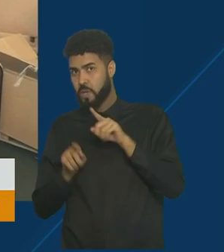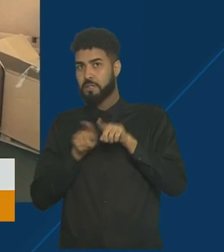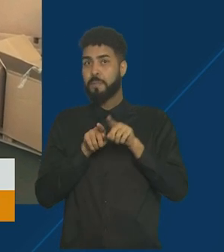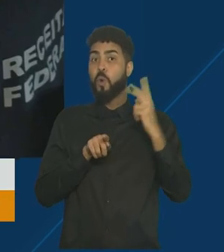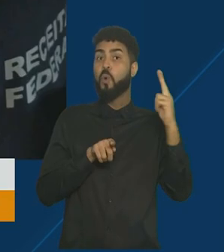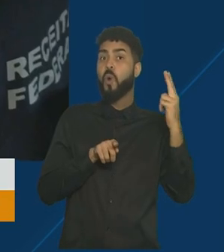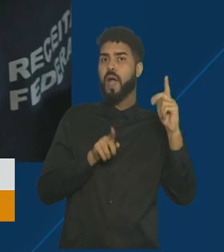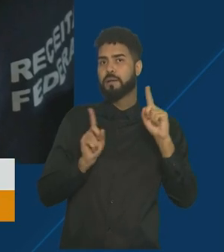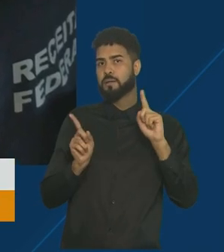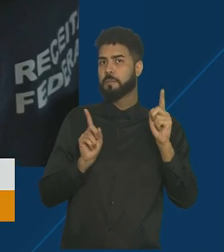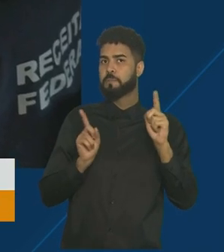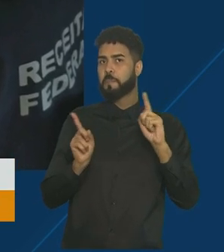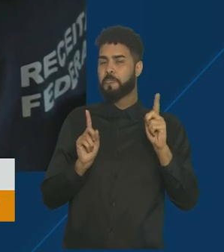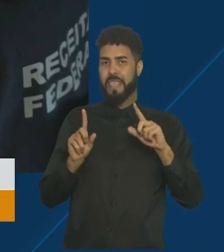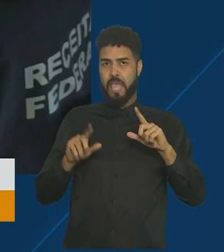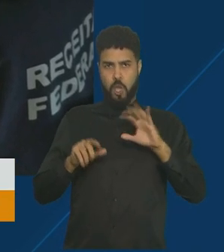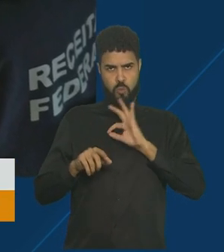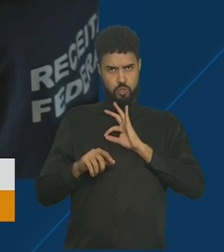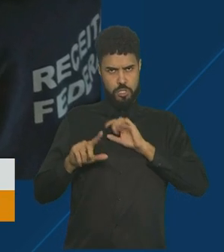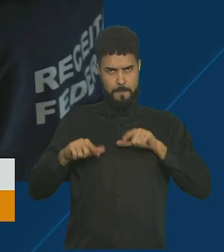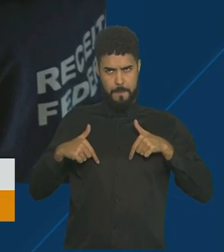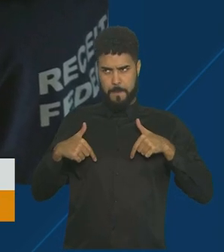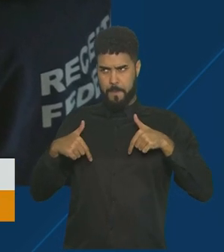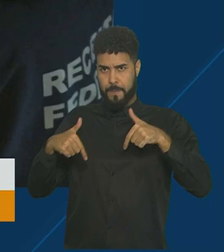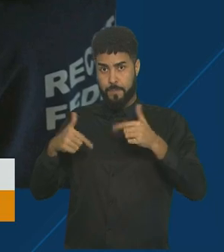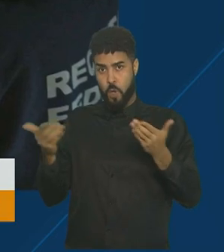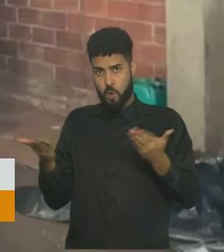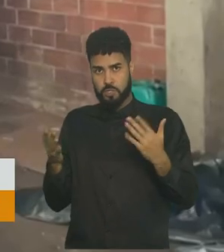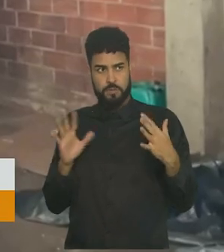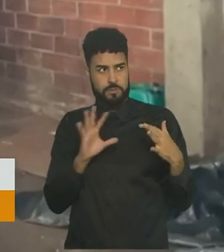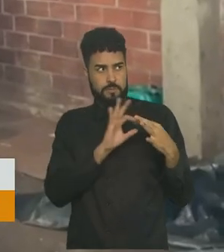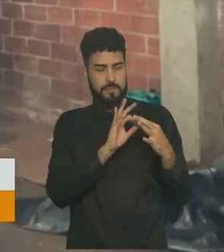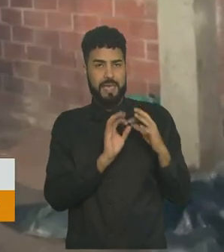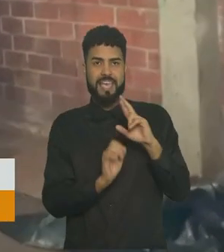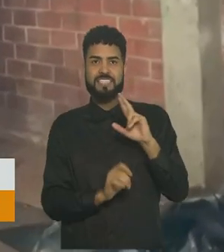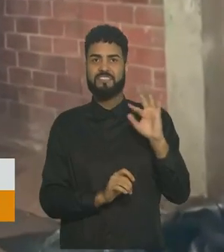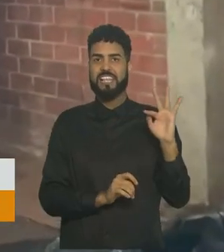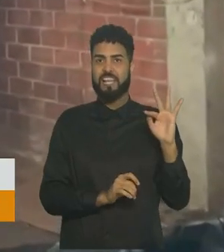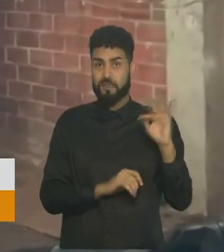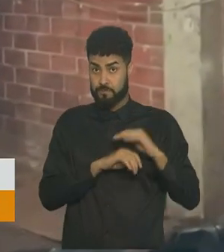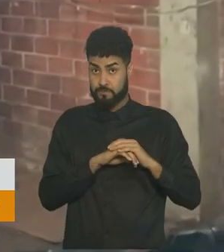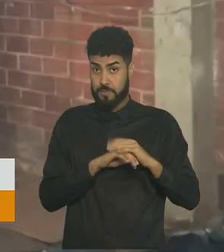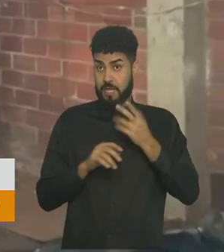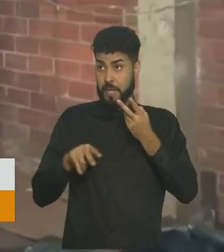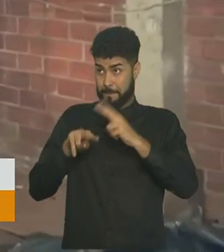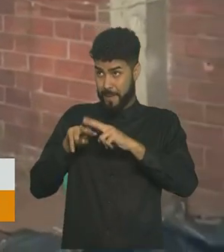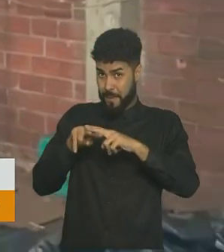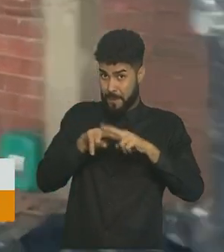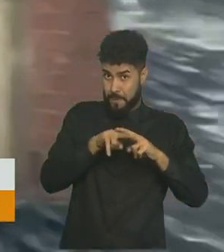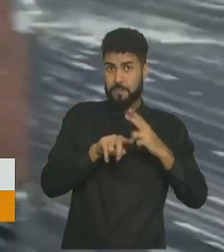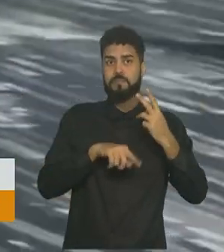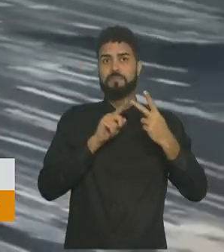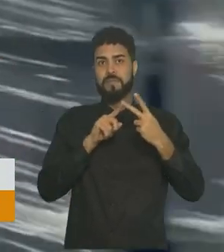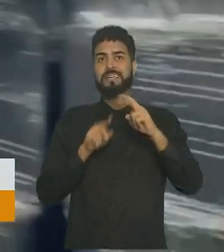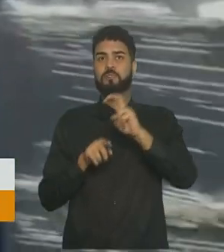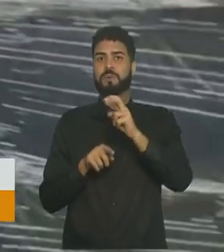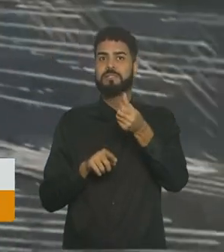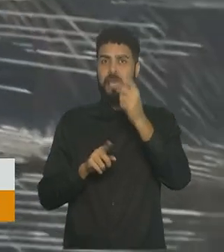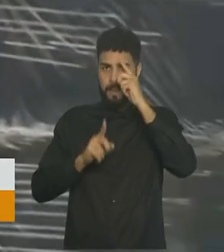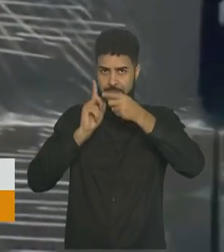Uruguai. A operação foi realizada hoje em conjunto com a Receita Federal. Além das prisões, foram cumpridos 56